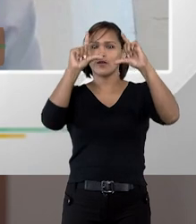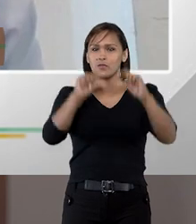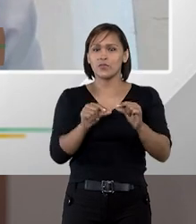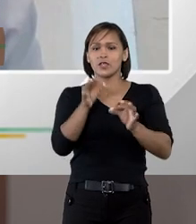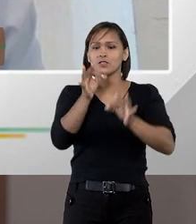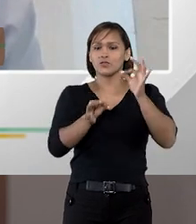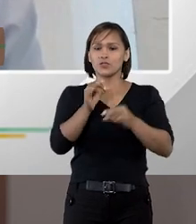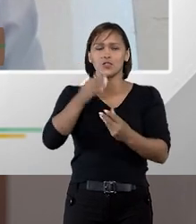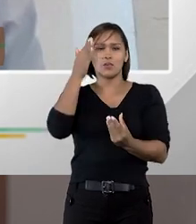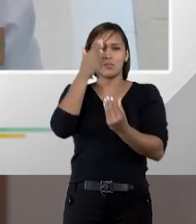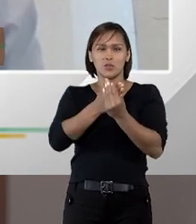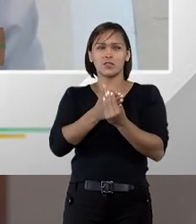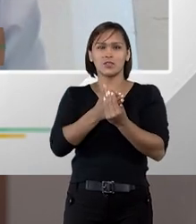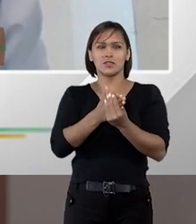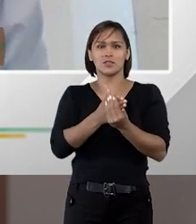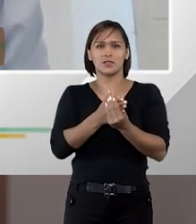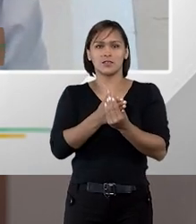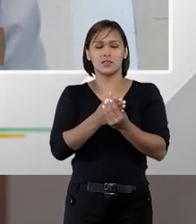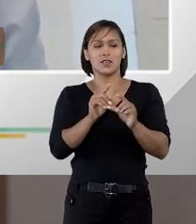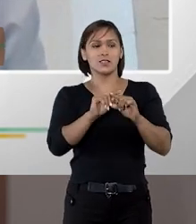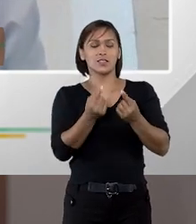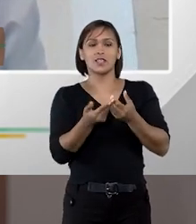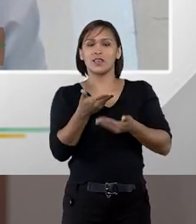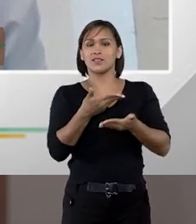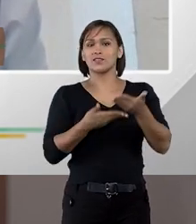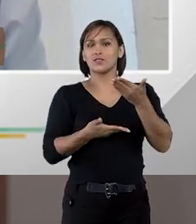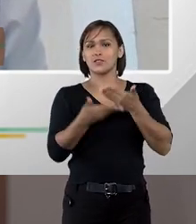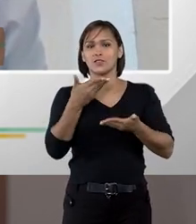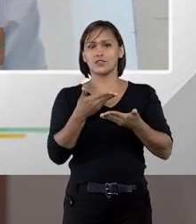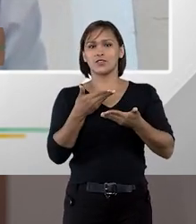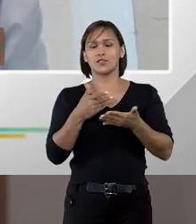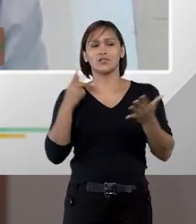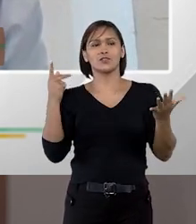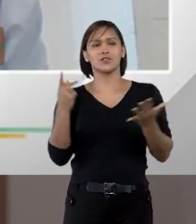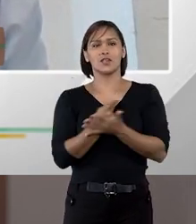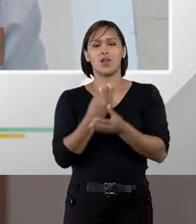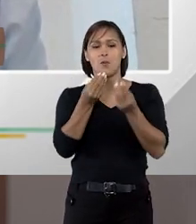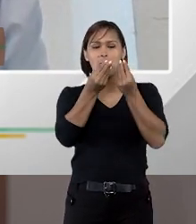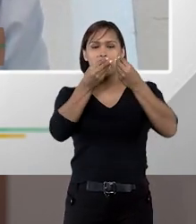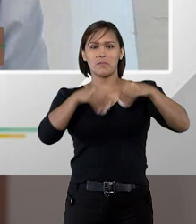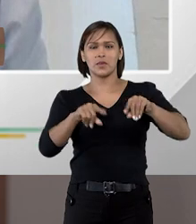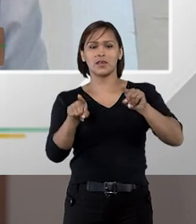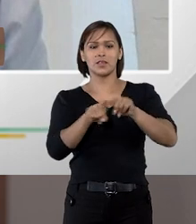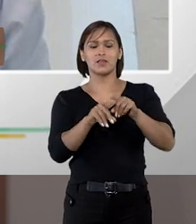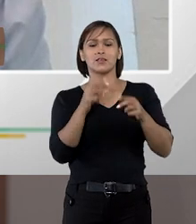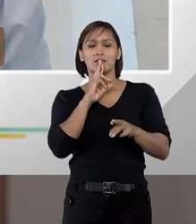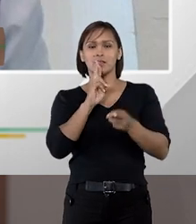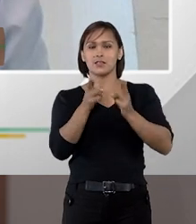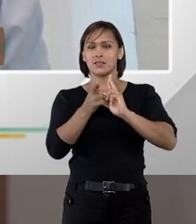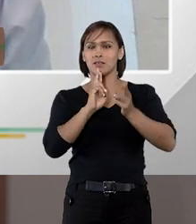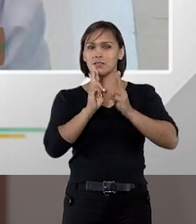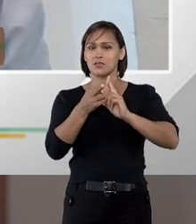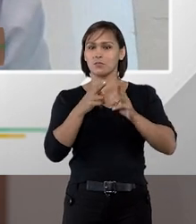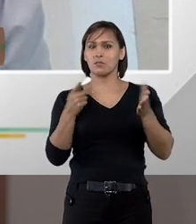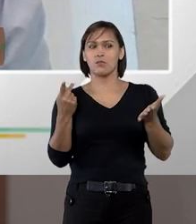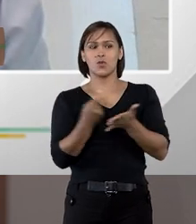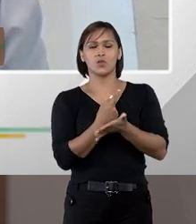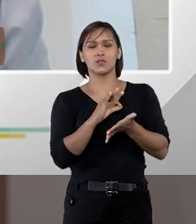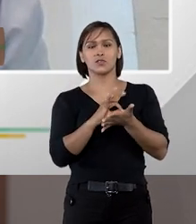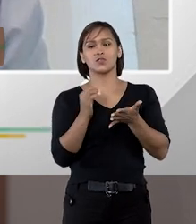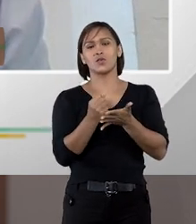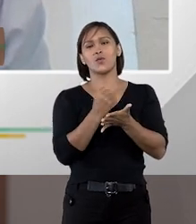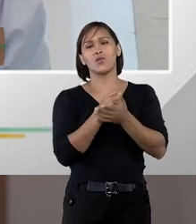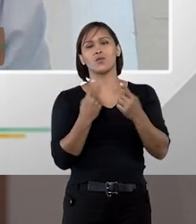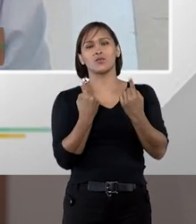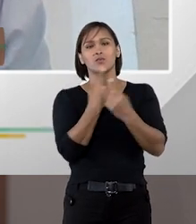reduzir a judicialização sem que isso gere uma perda das soluções no caso